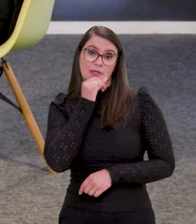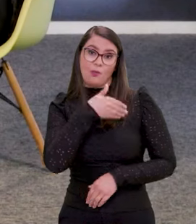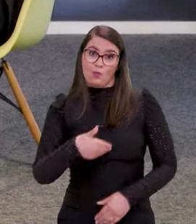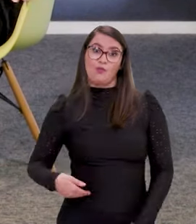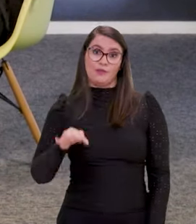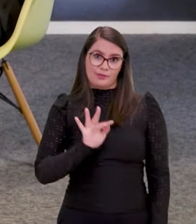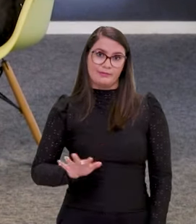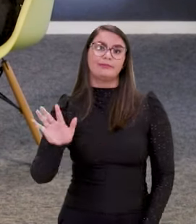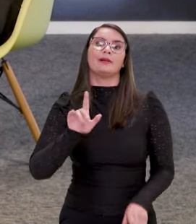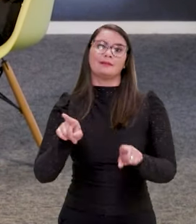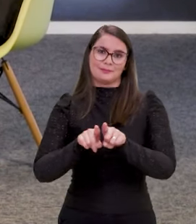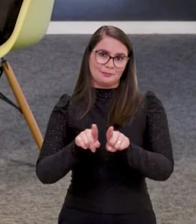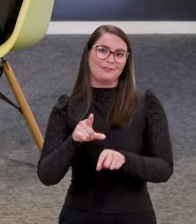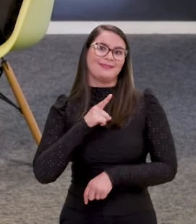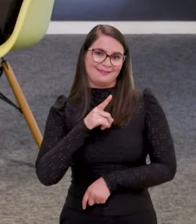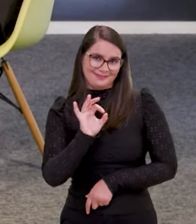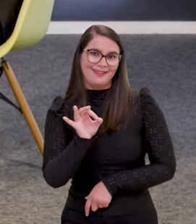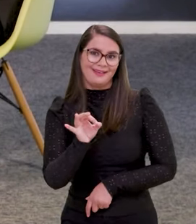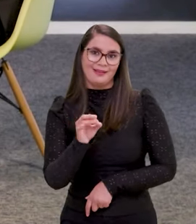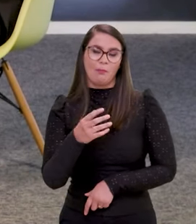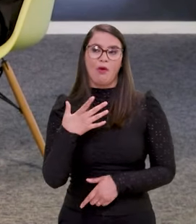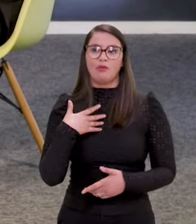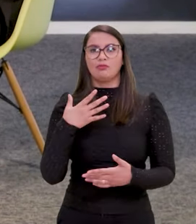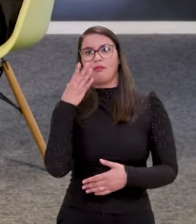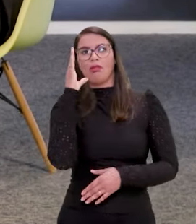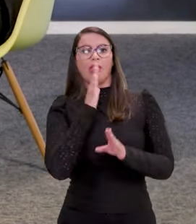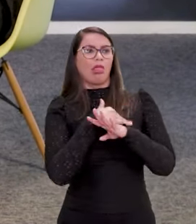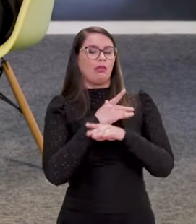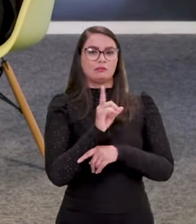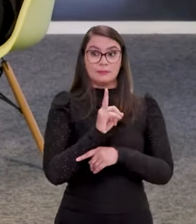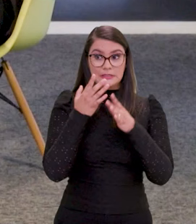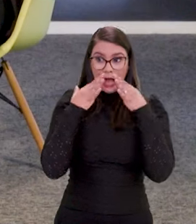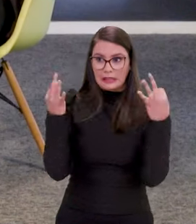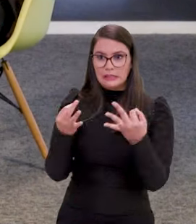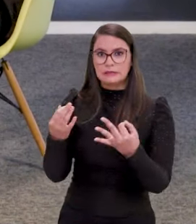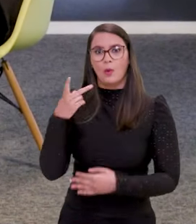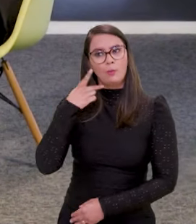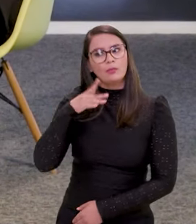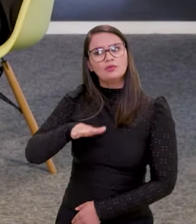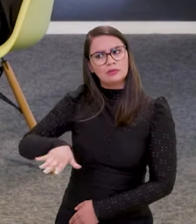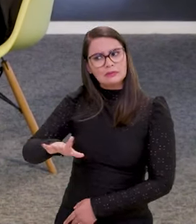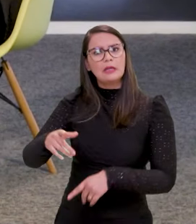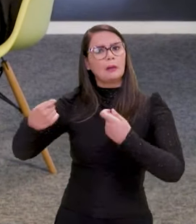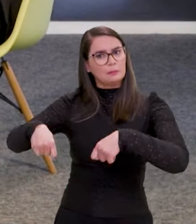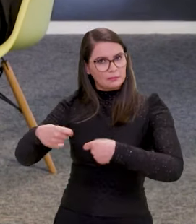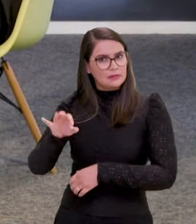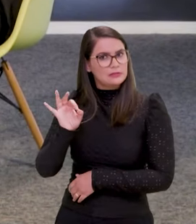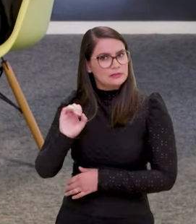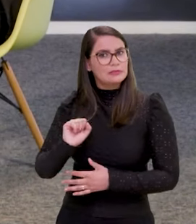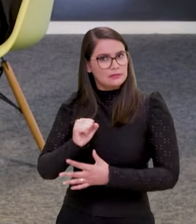governo federal também, a gente não pode ficar desatento, é preciso sempre fazer políticas nesse sentido da